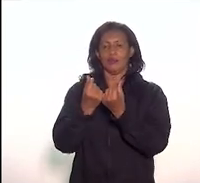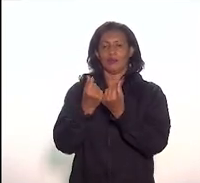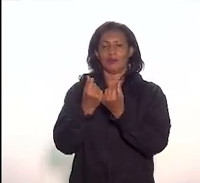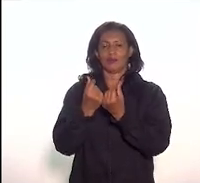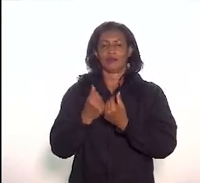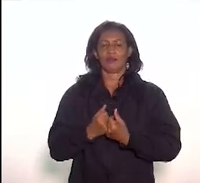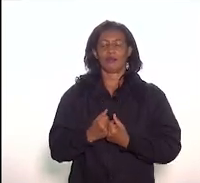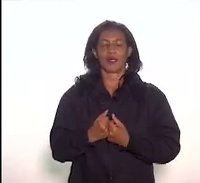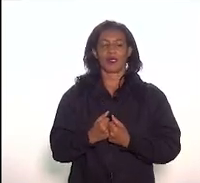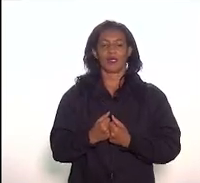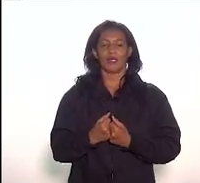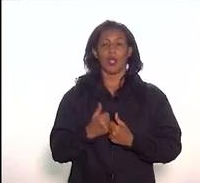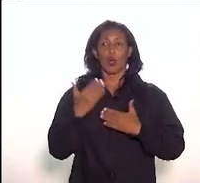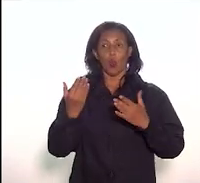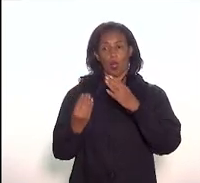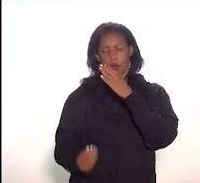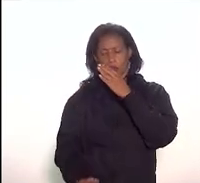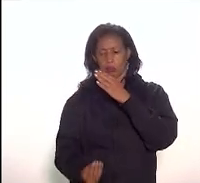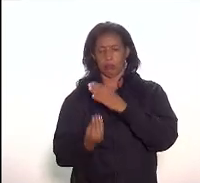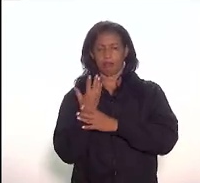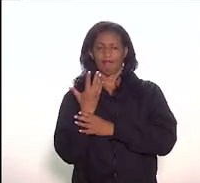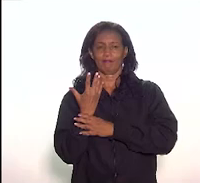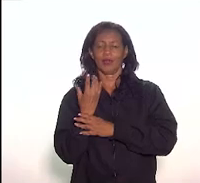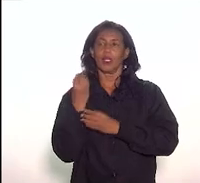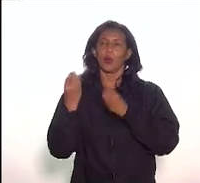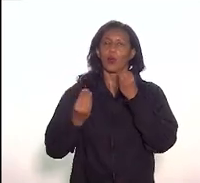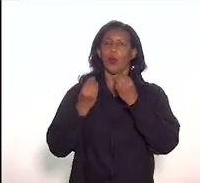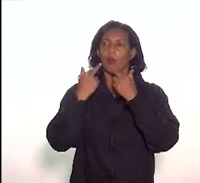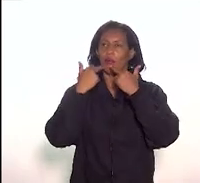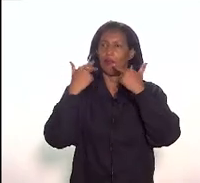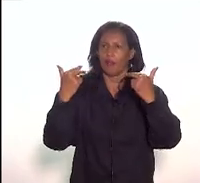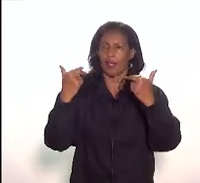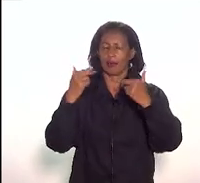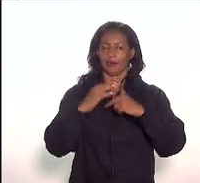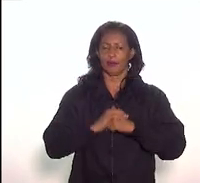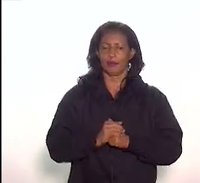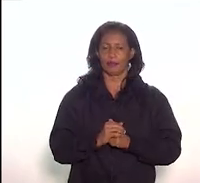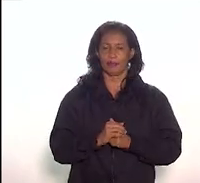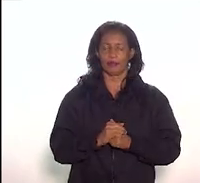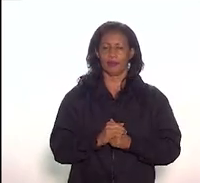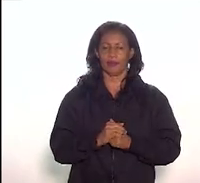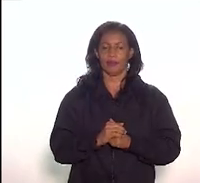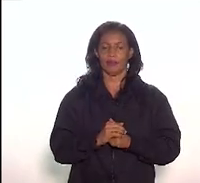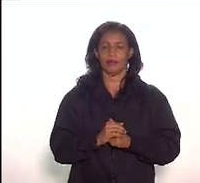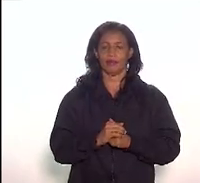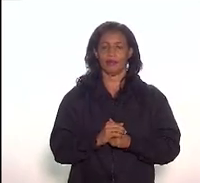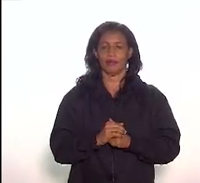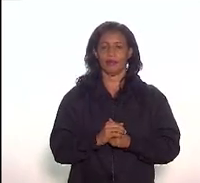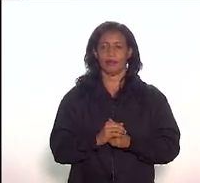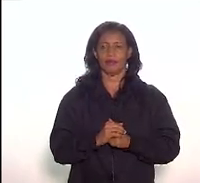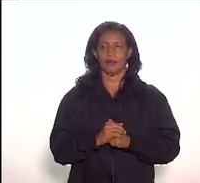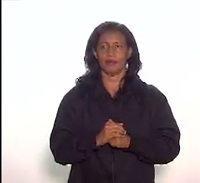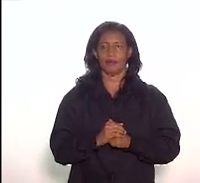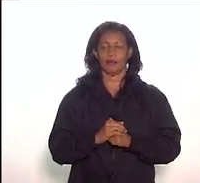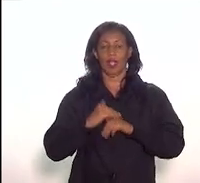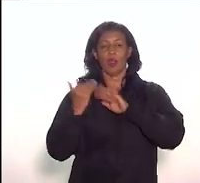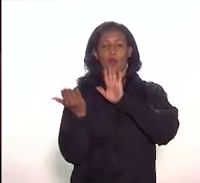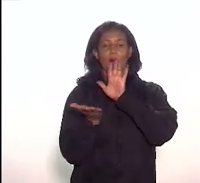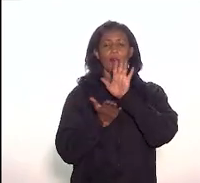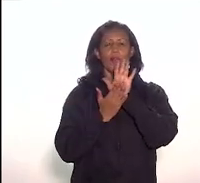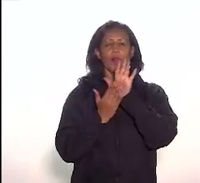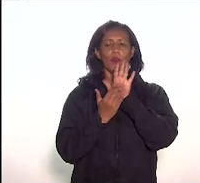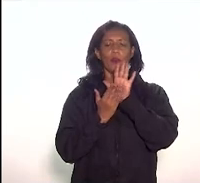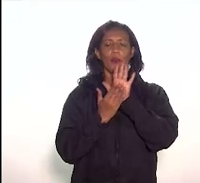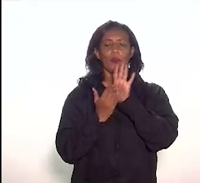museu quando este vier a ser criado é a forma poderão. Ou seja, há uma proposta para